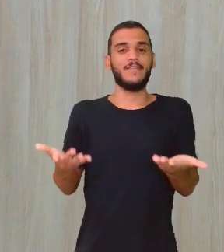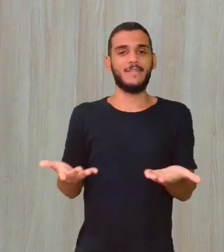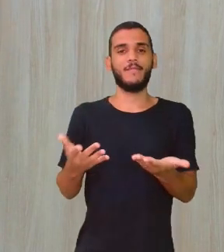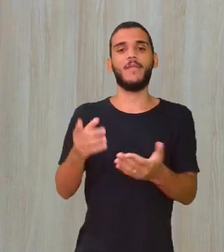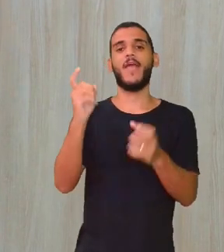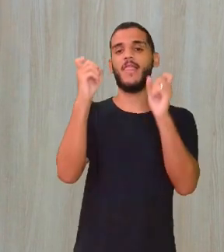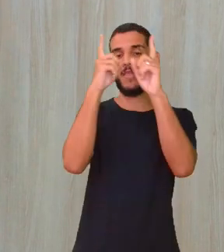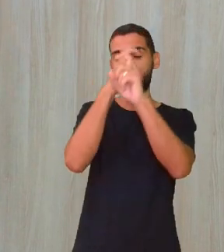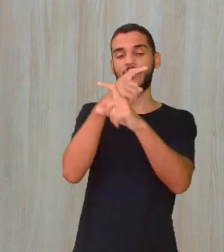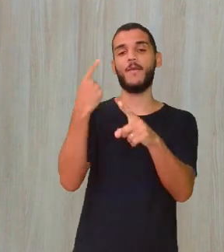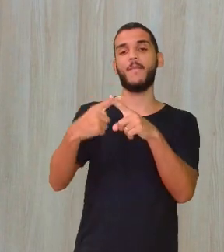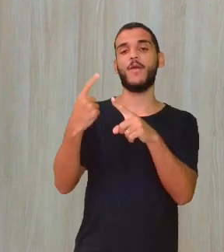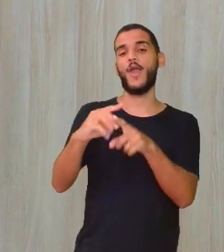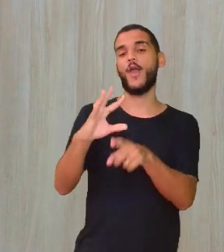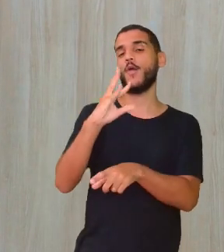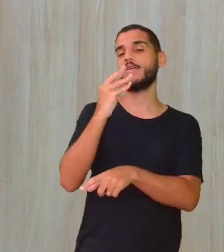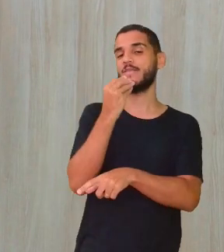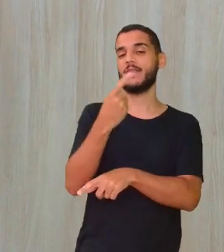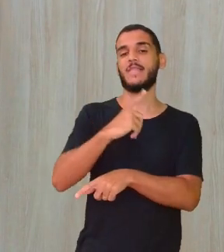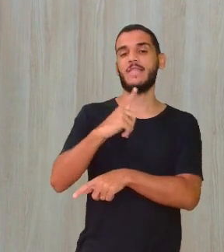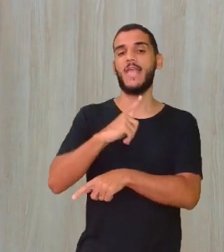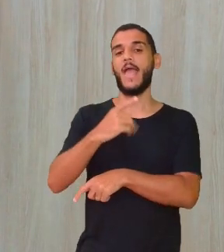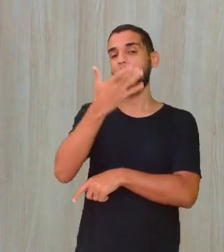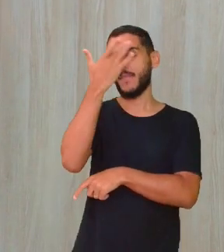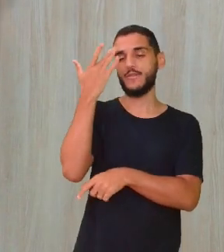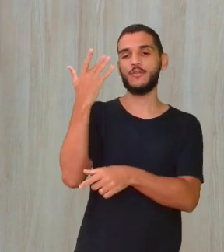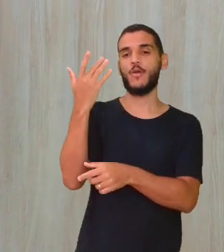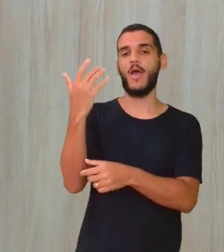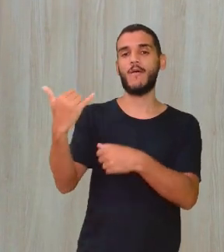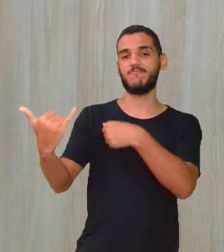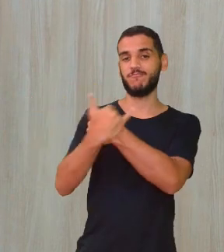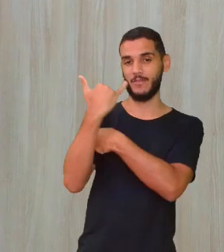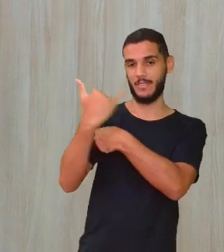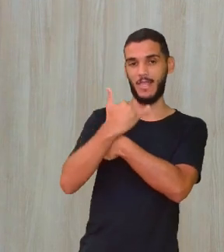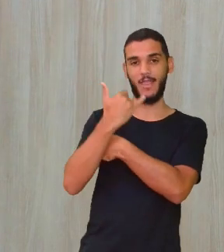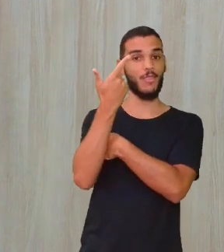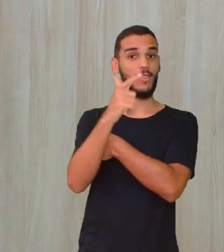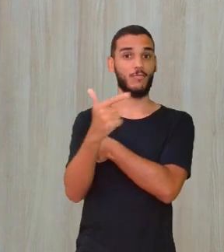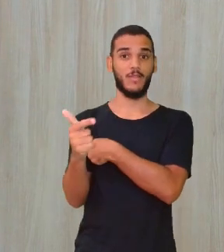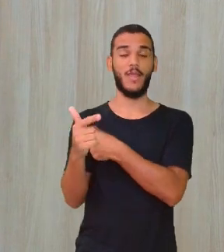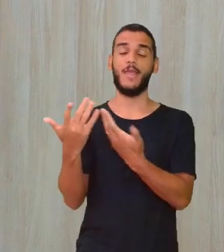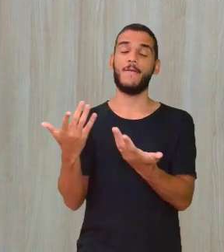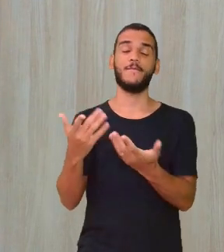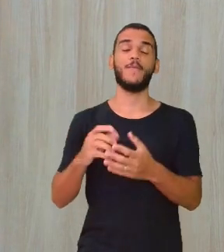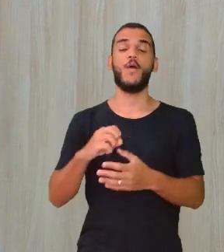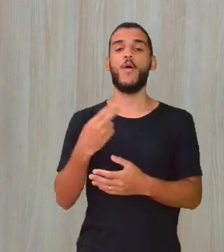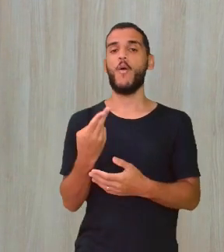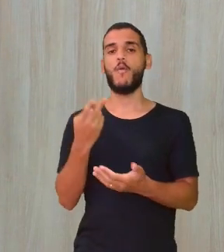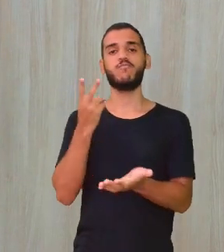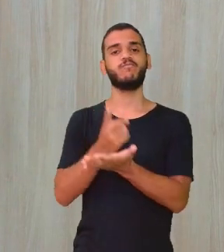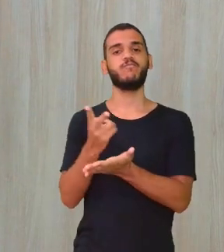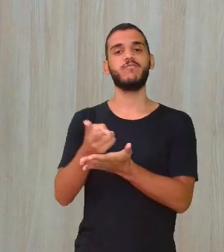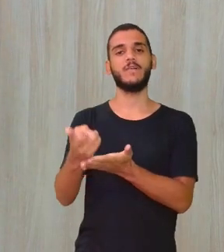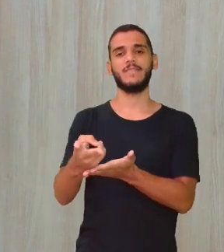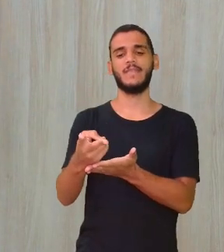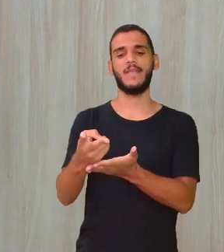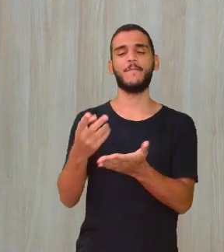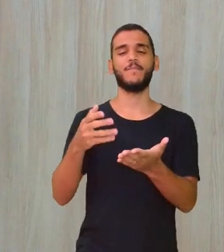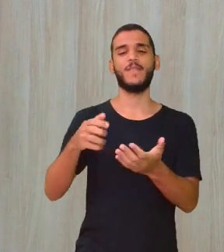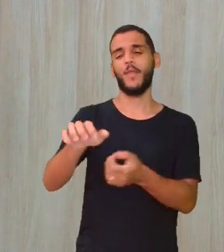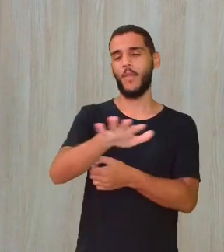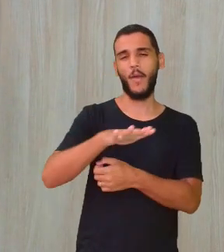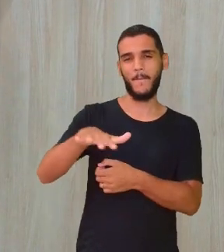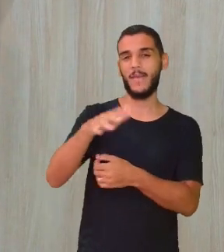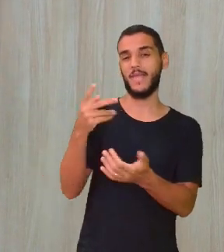seja engabelado, que a gente seja enganado, que a gente se mantenha dentro do mesmo círculo ali. Há uma tentativa de